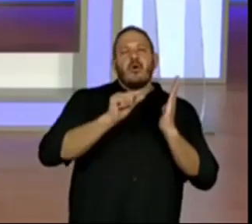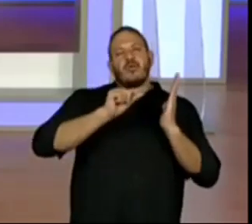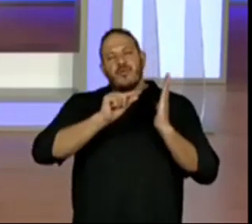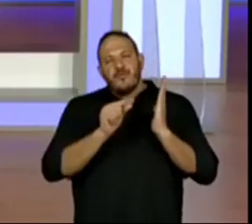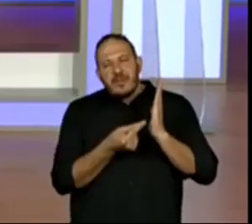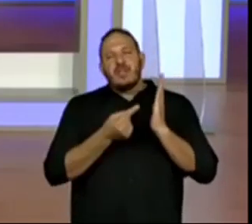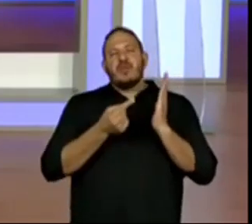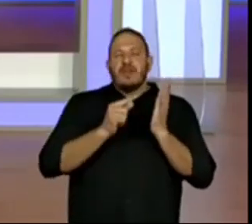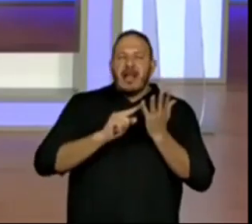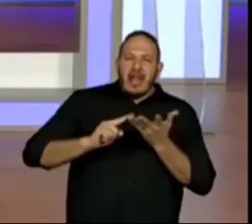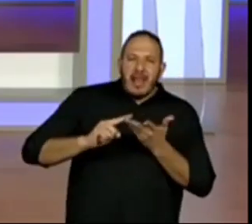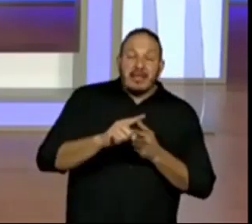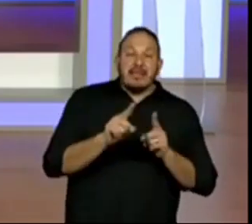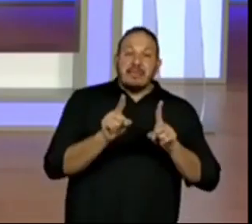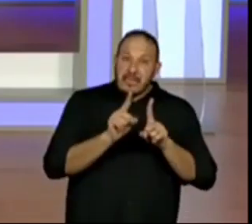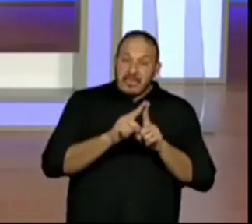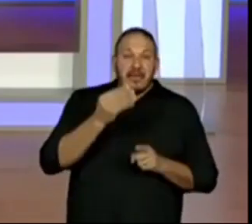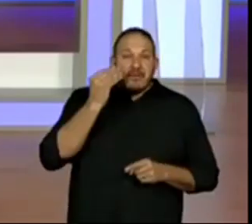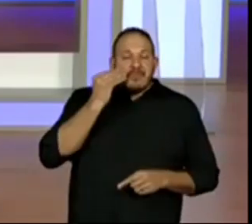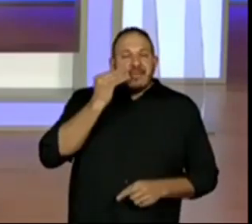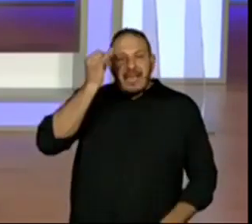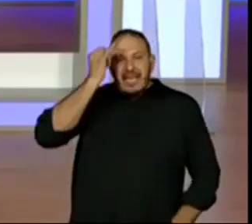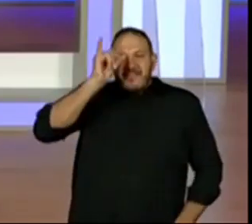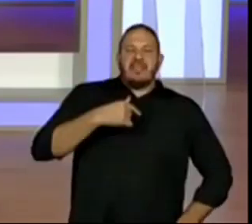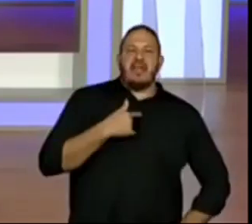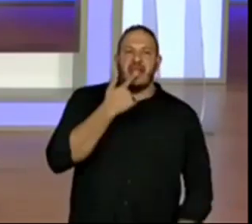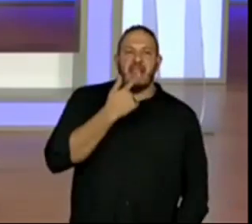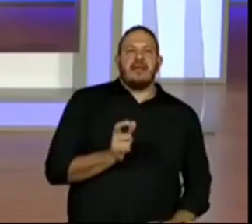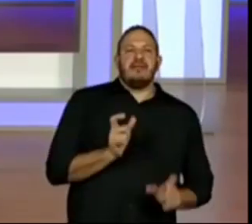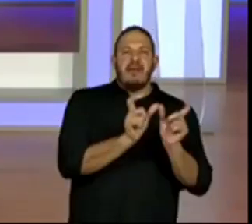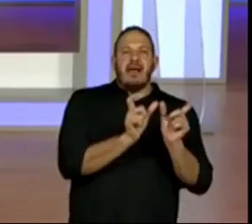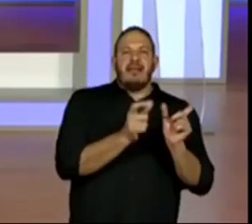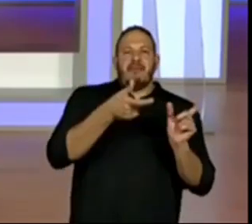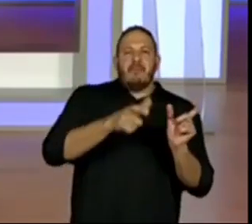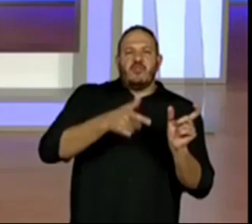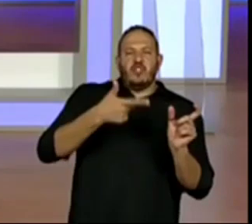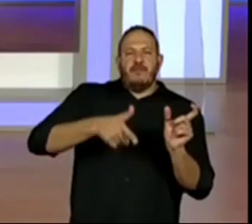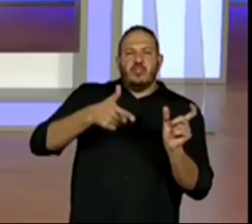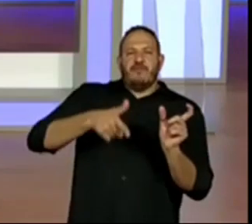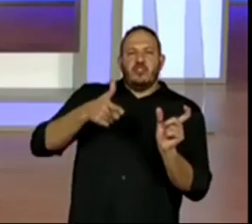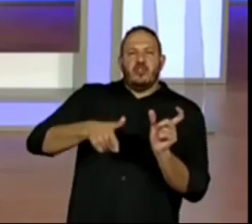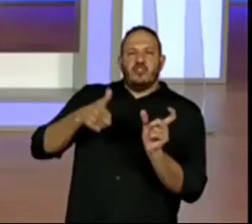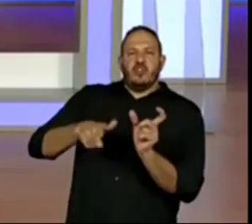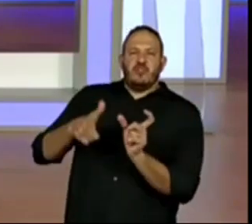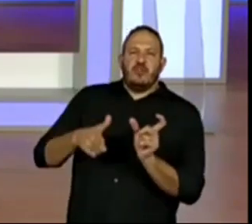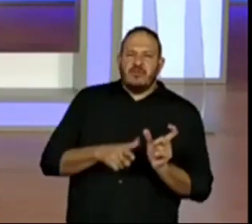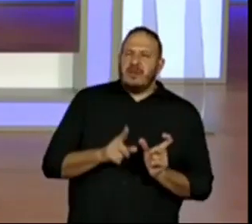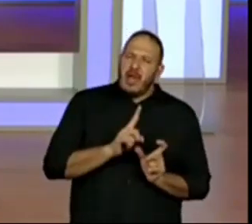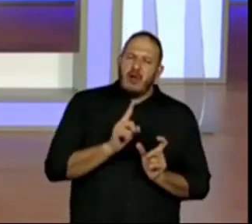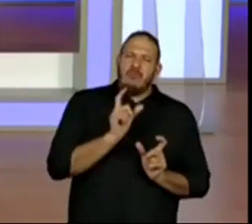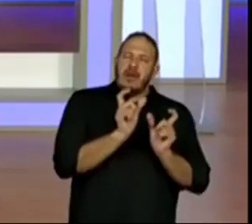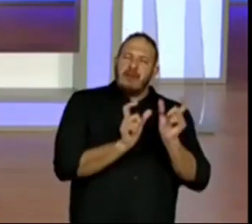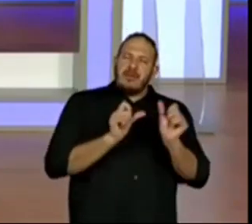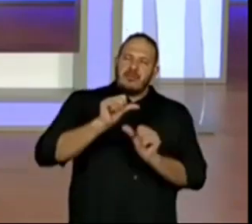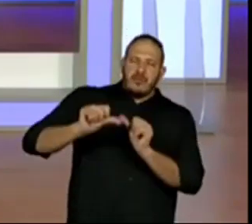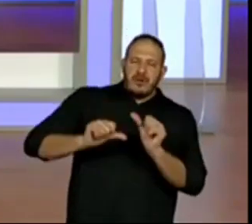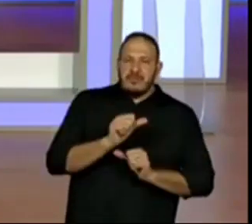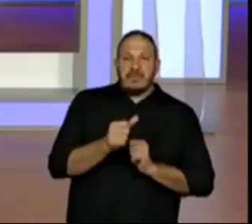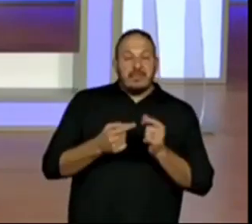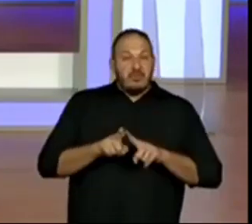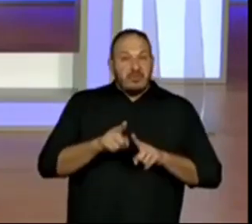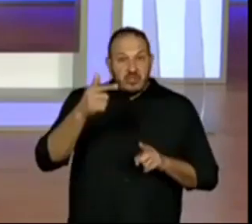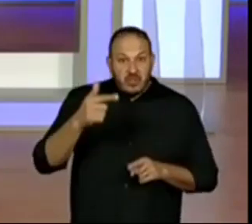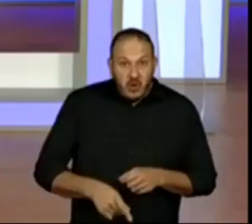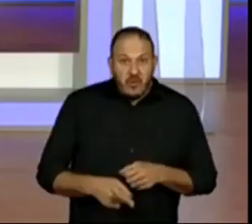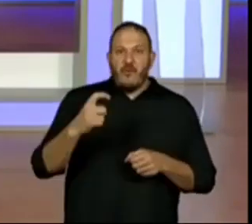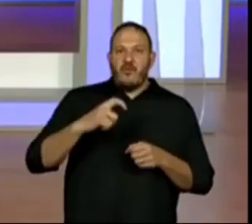tentar ao máximo não usar repetições no texto. Foi essa a orientação. Então, eu vou retomar com vocês